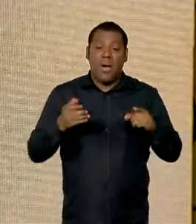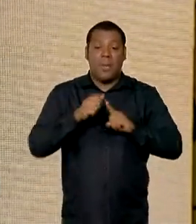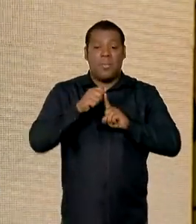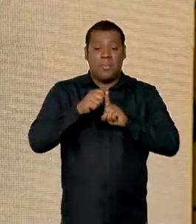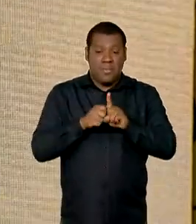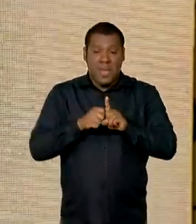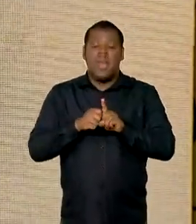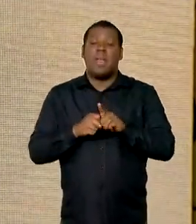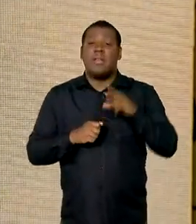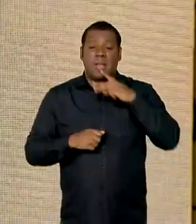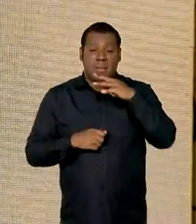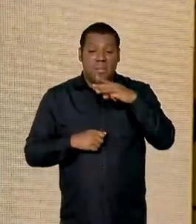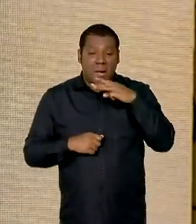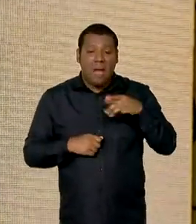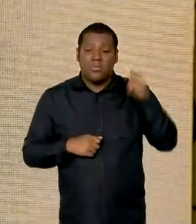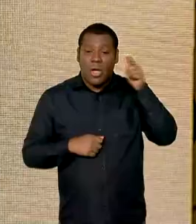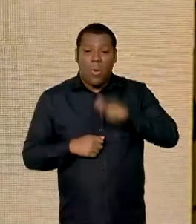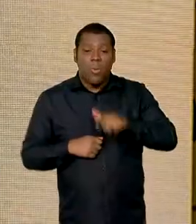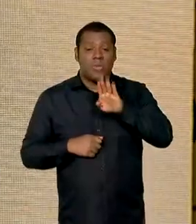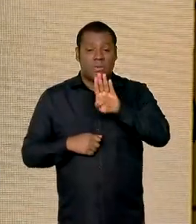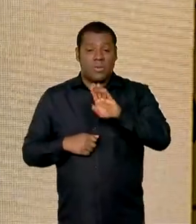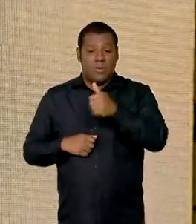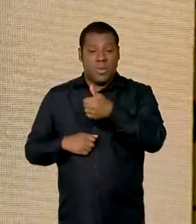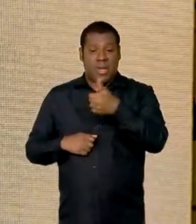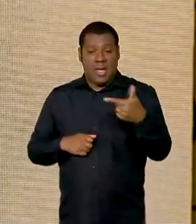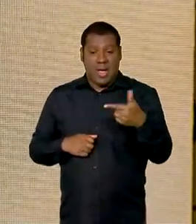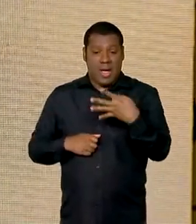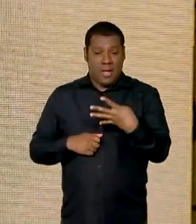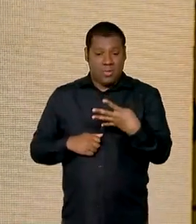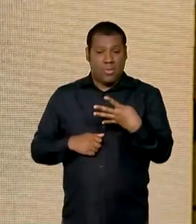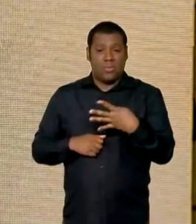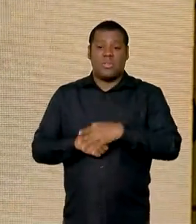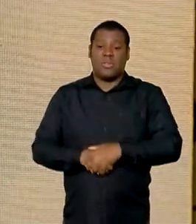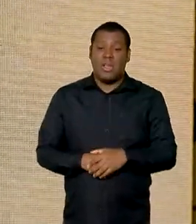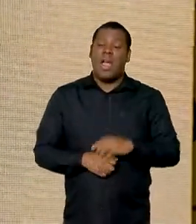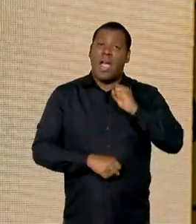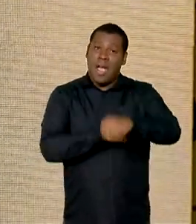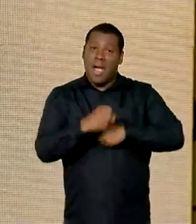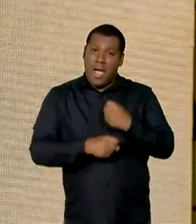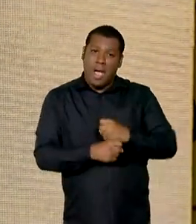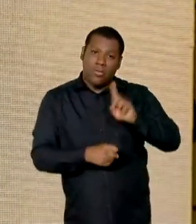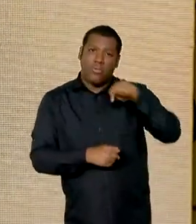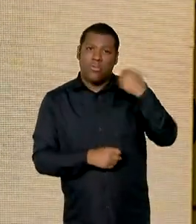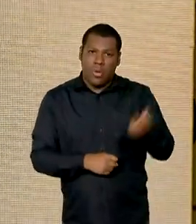vem, B15, e no combustível do futuro, vai subir, ajudando o planeta.